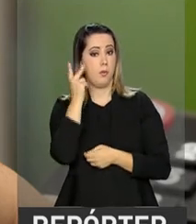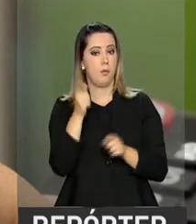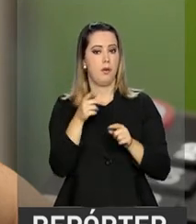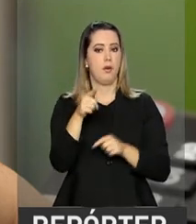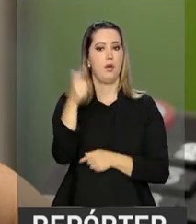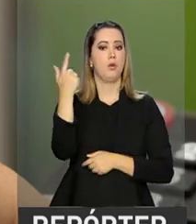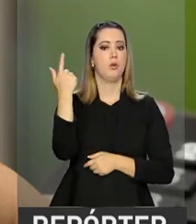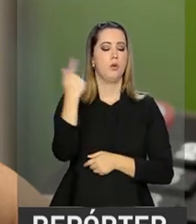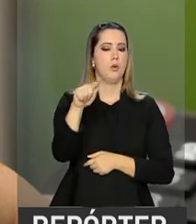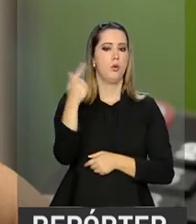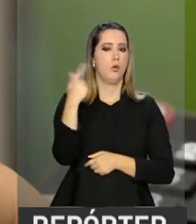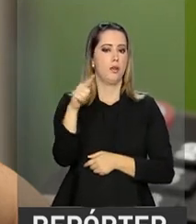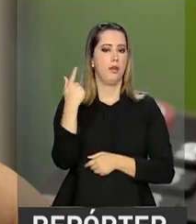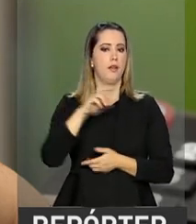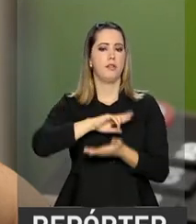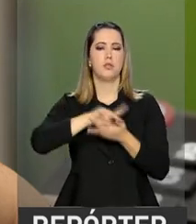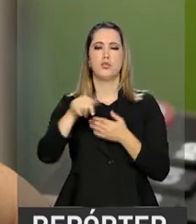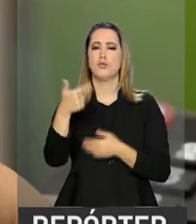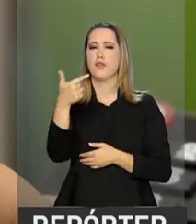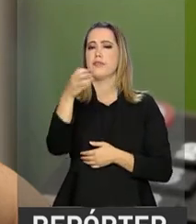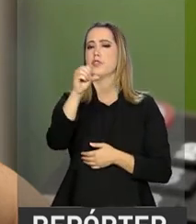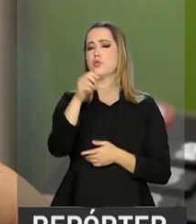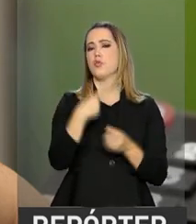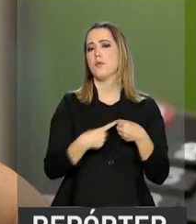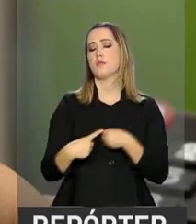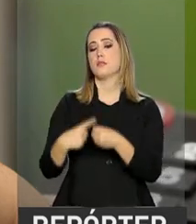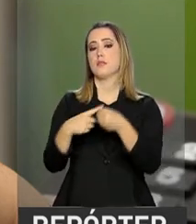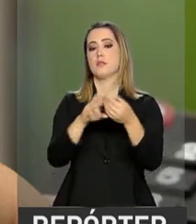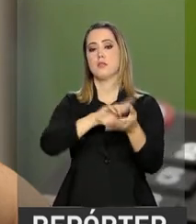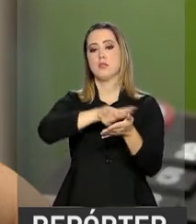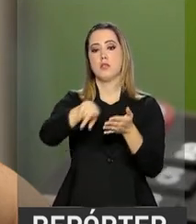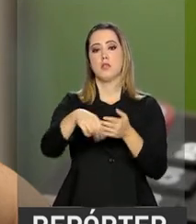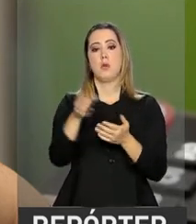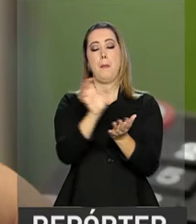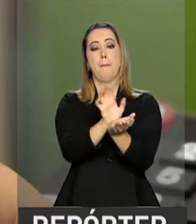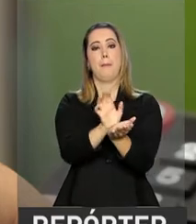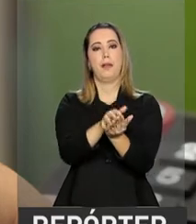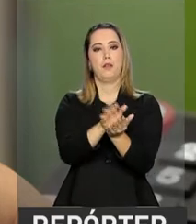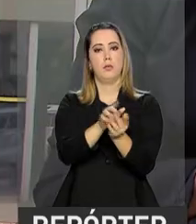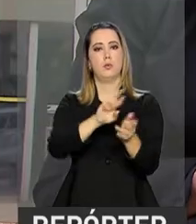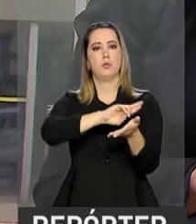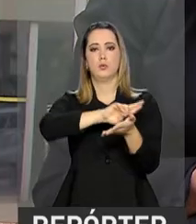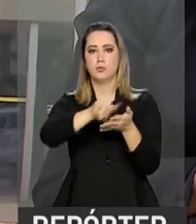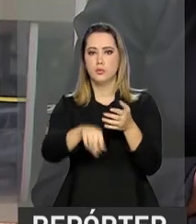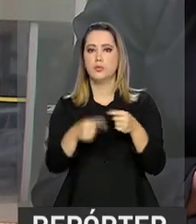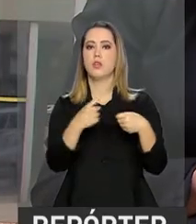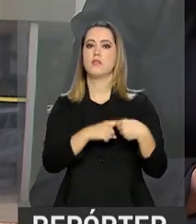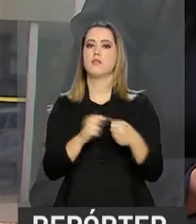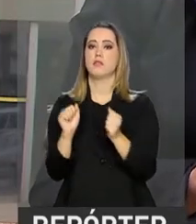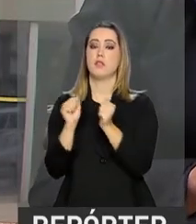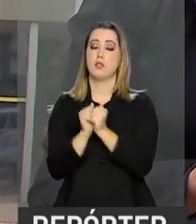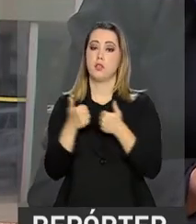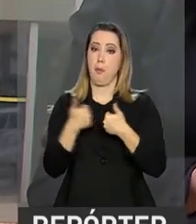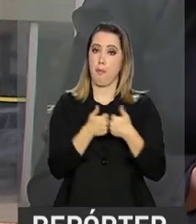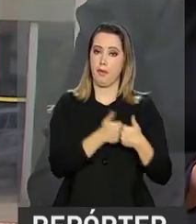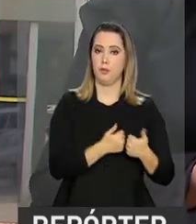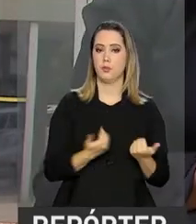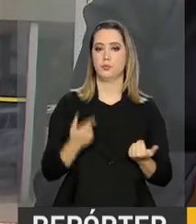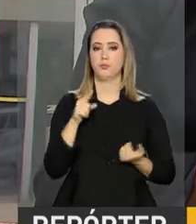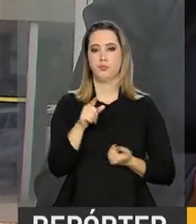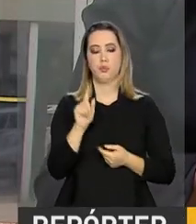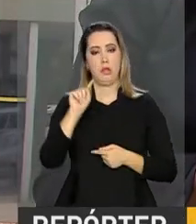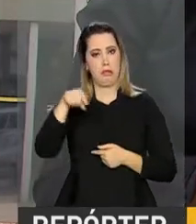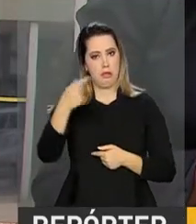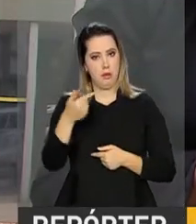29 municípios de Goiás, e em Recife e outras 13 cidades de Pernambuco. As próximas cidades do cronograma são